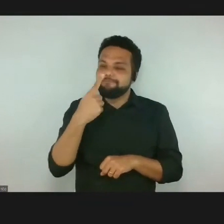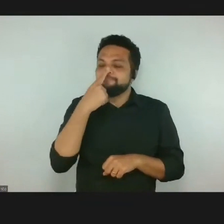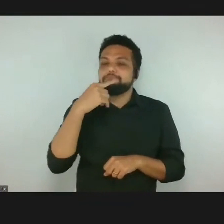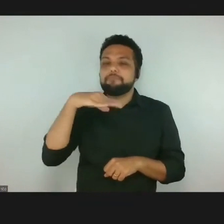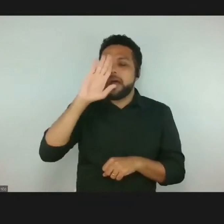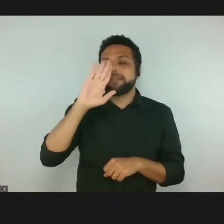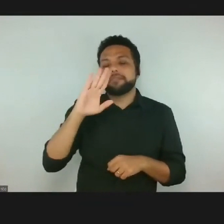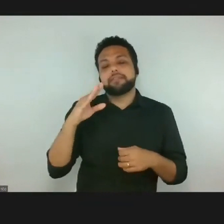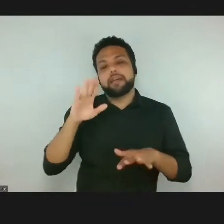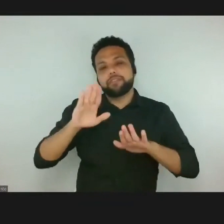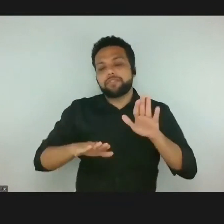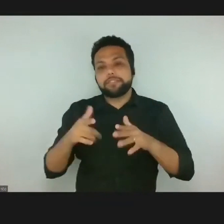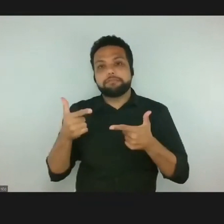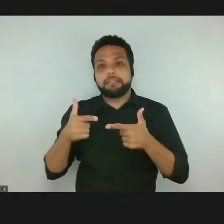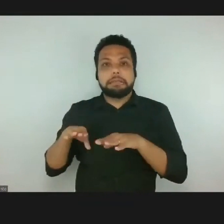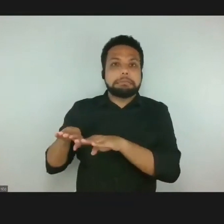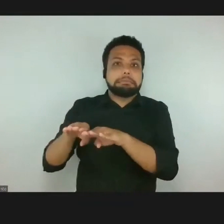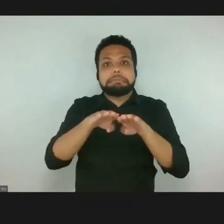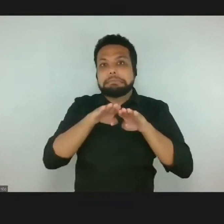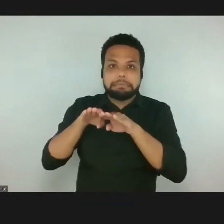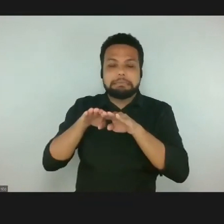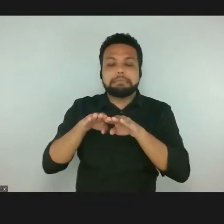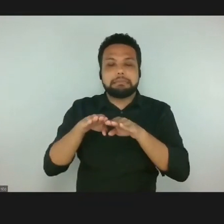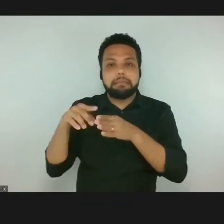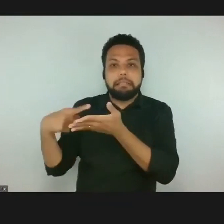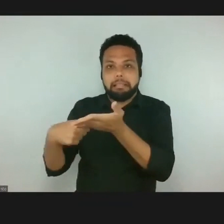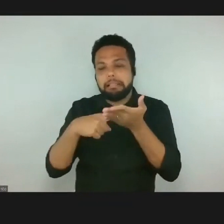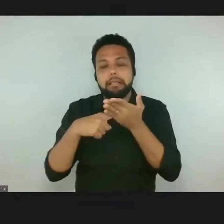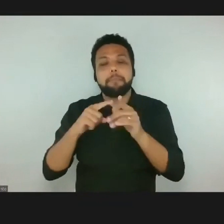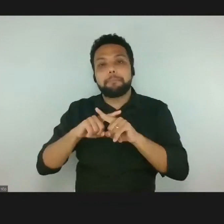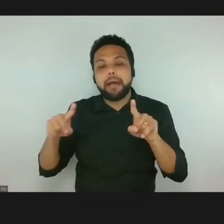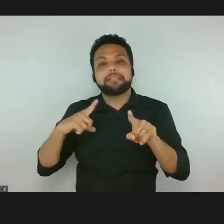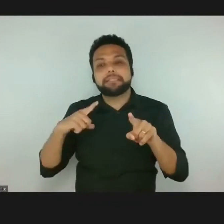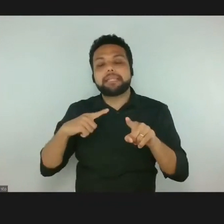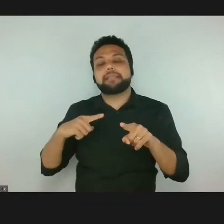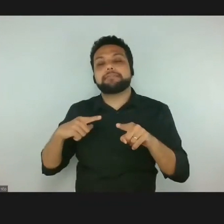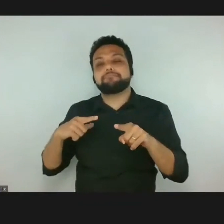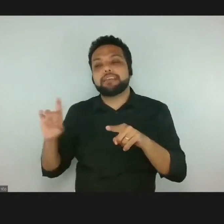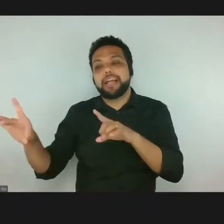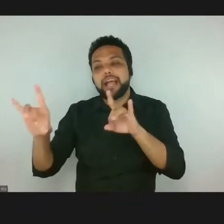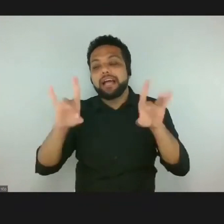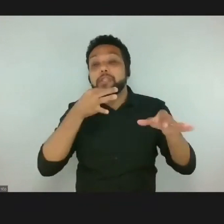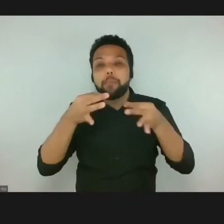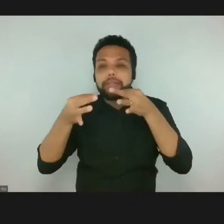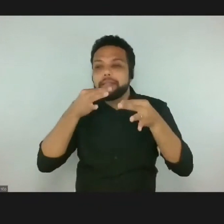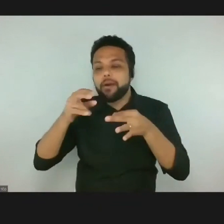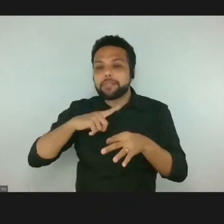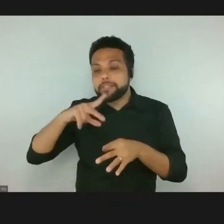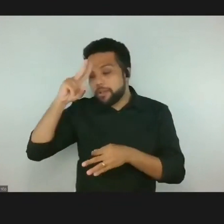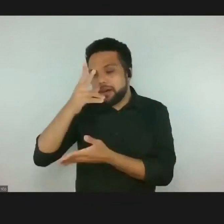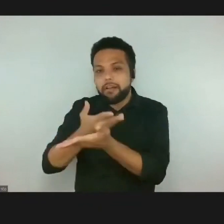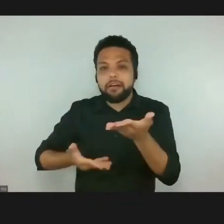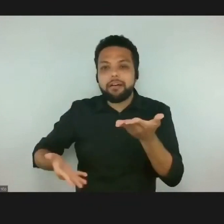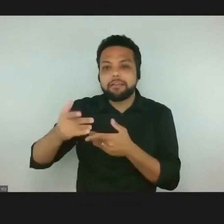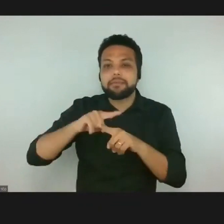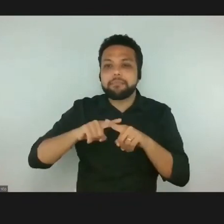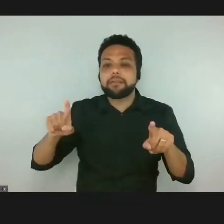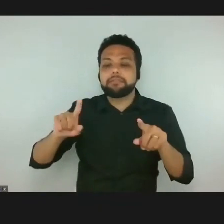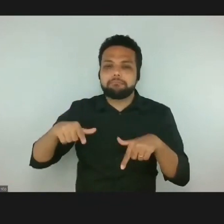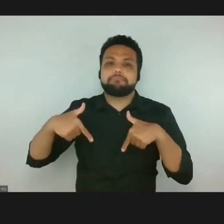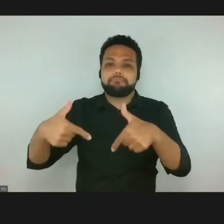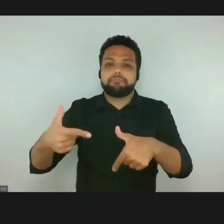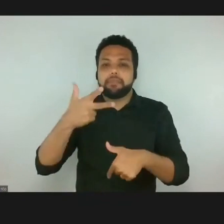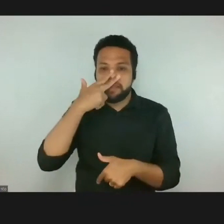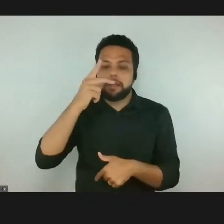consenso, mas a gente sempre tem discussão, sempre tem histórias para ouvir, para contar, para entender e para passar para frente. Eu acho que